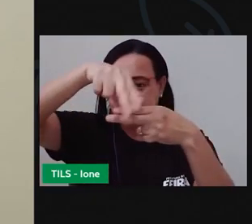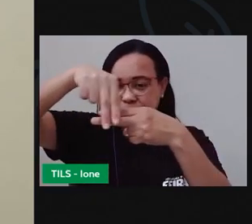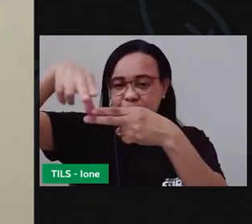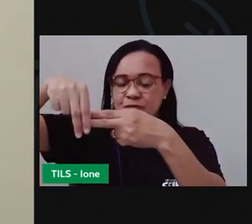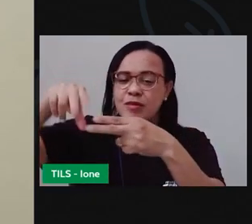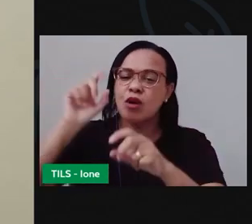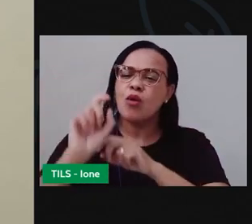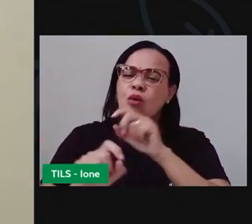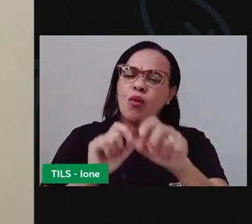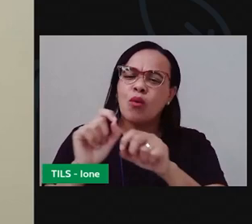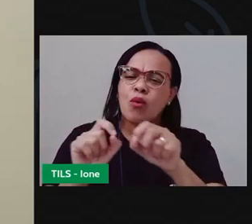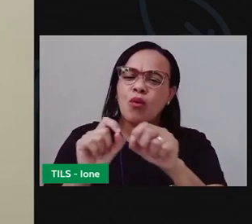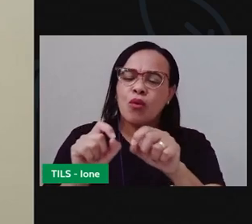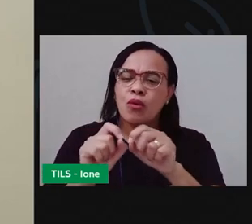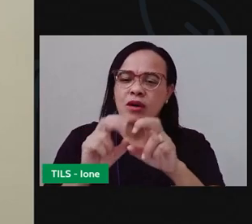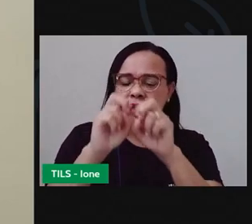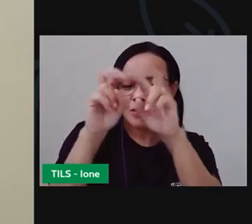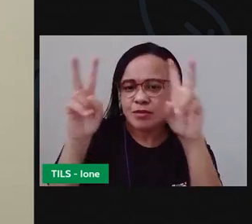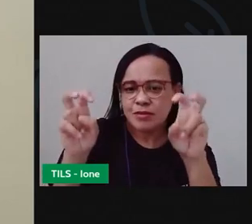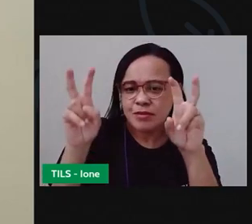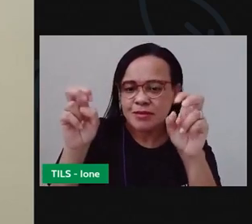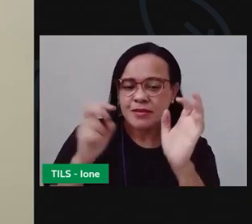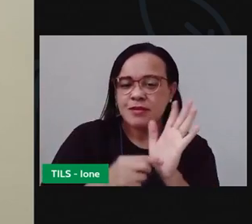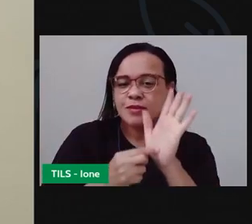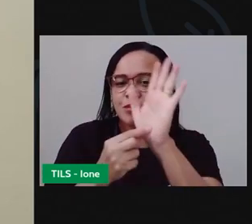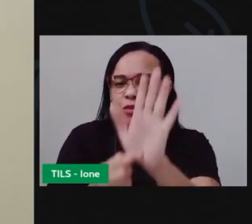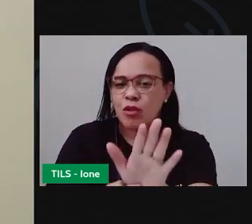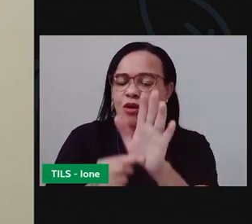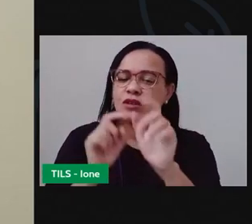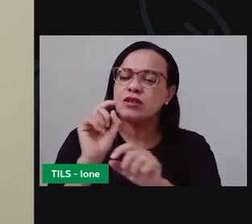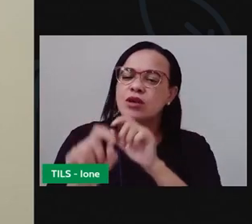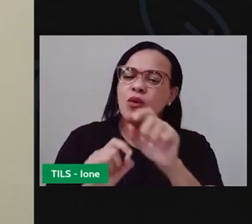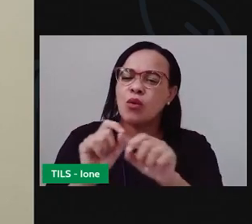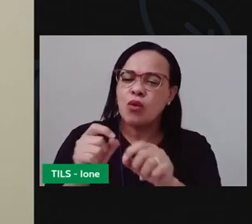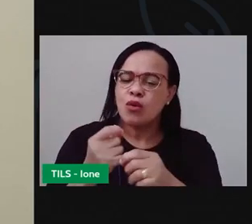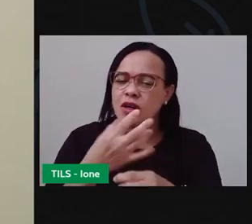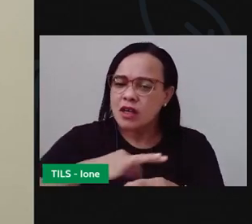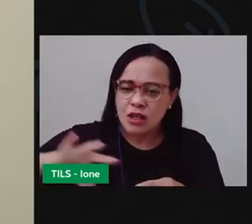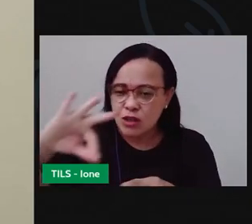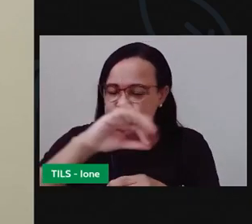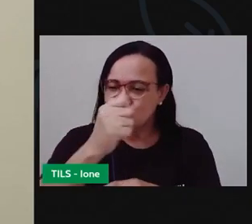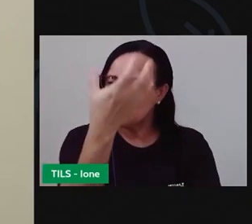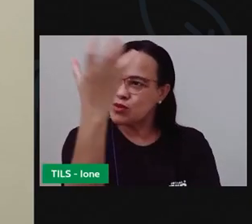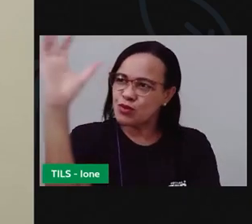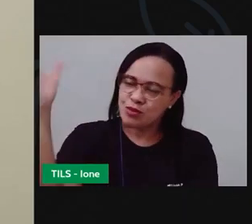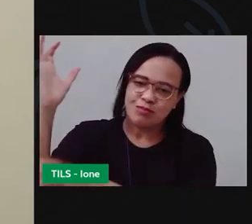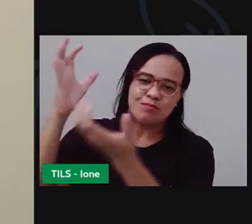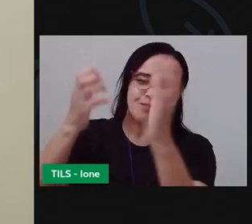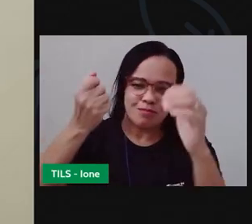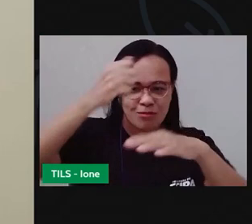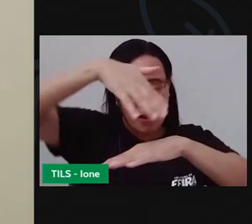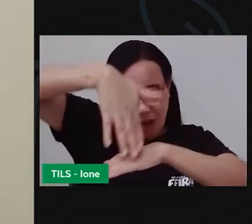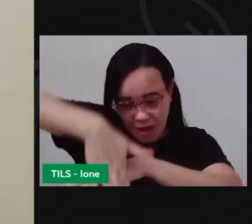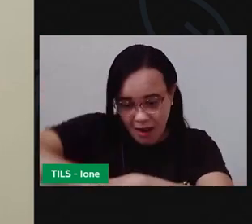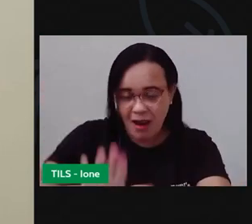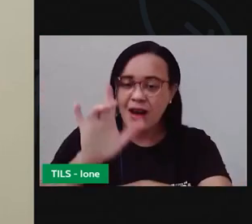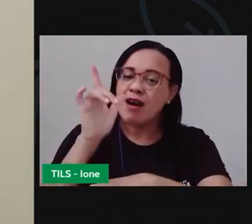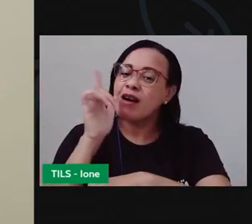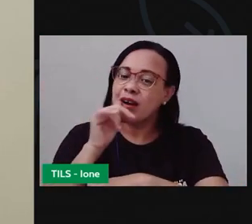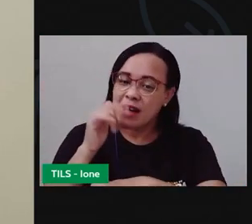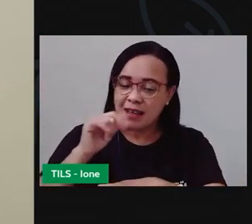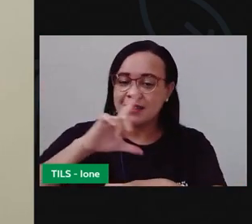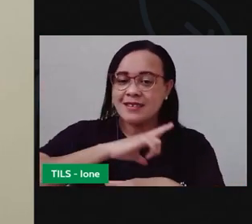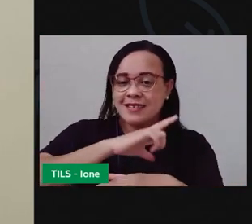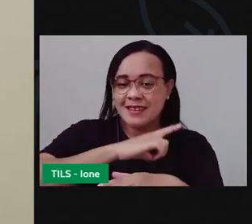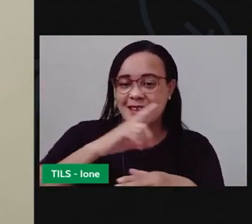Escrevendo este cordeiro, para todos quero mostrar tudo o que o meu ambiente possa ou não possa suportar, seja na água ou na